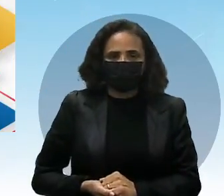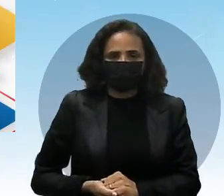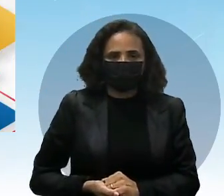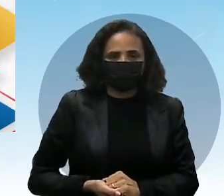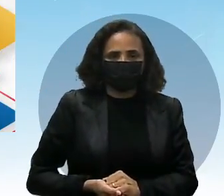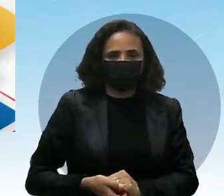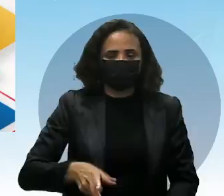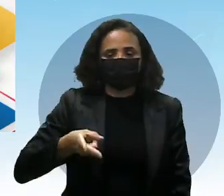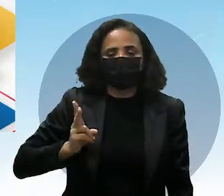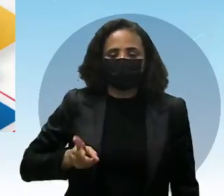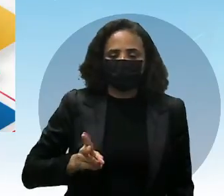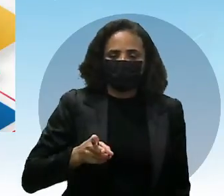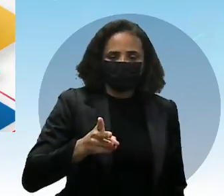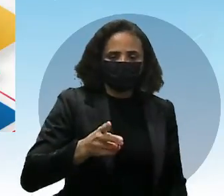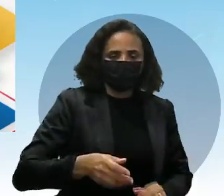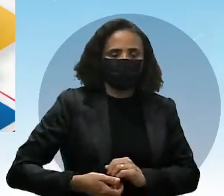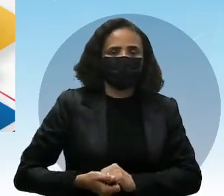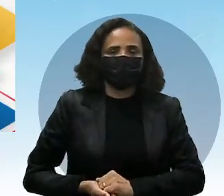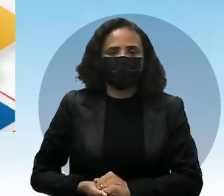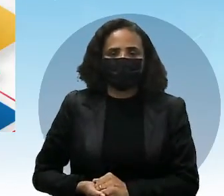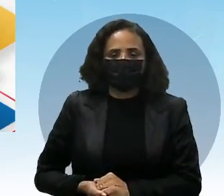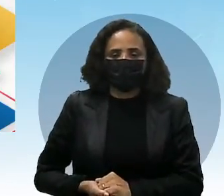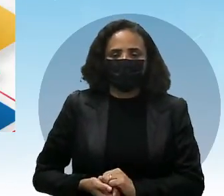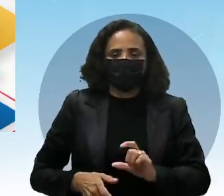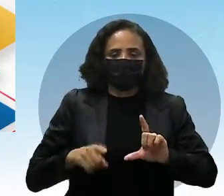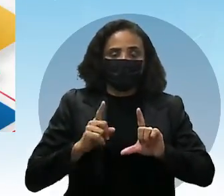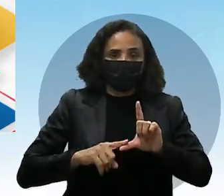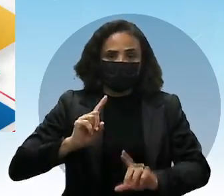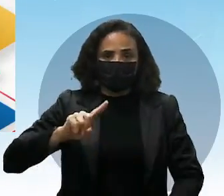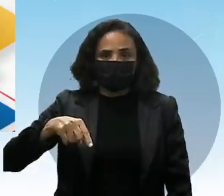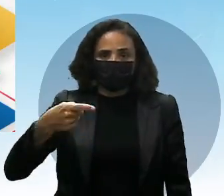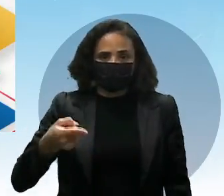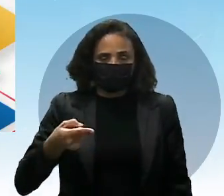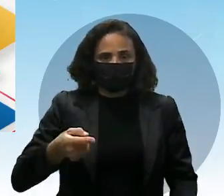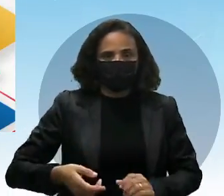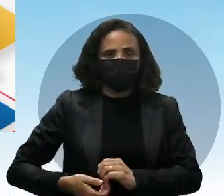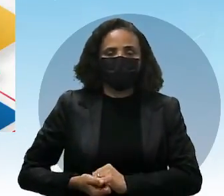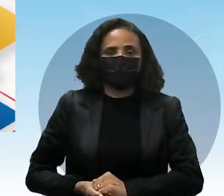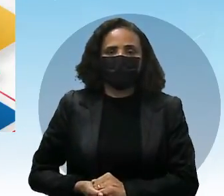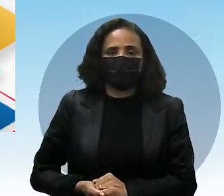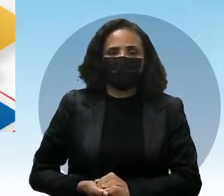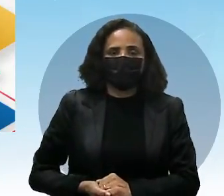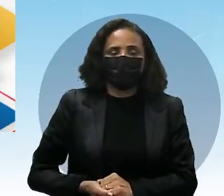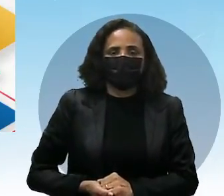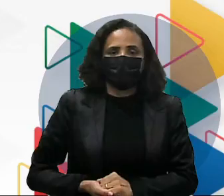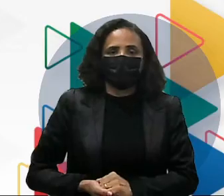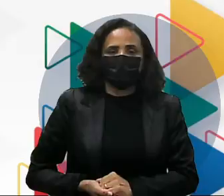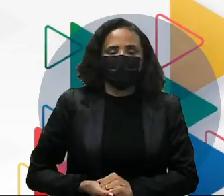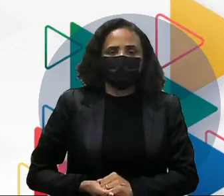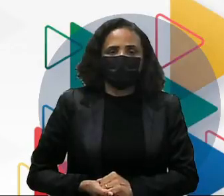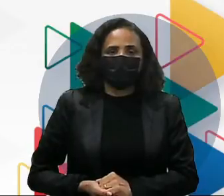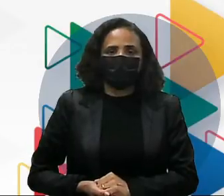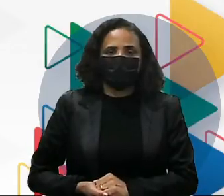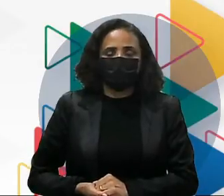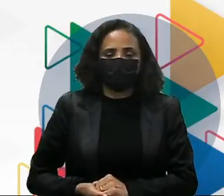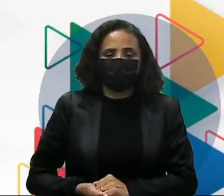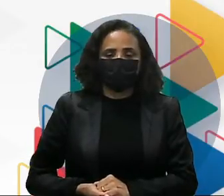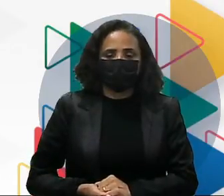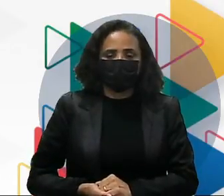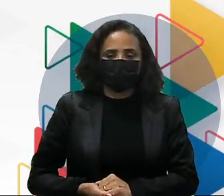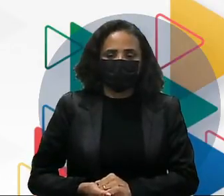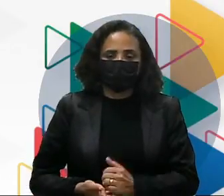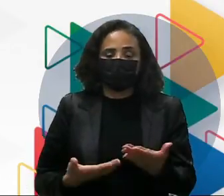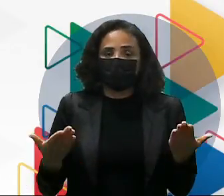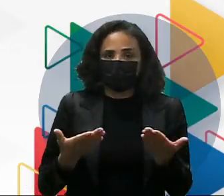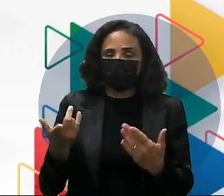Vamos para a question. Próxima question. Temos aí, certo? Uma